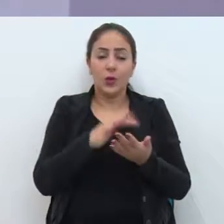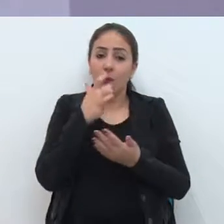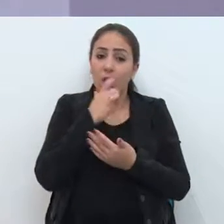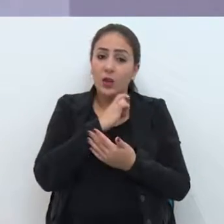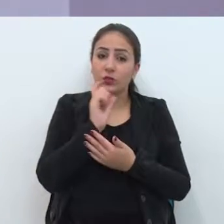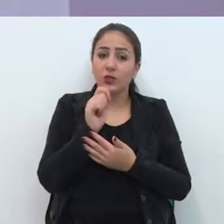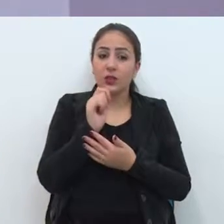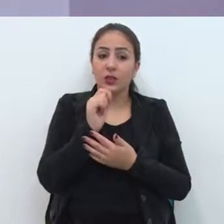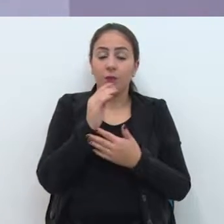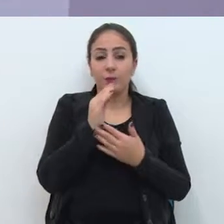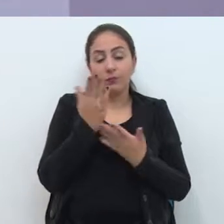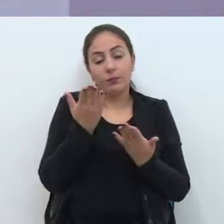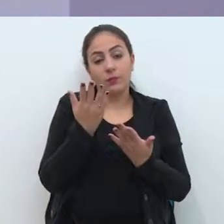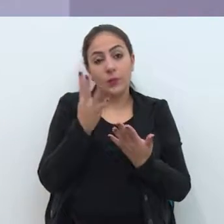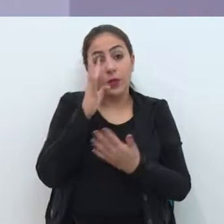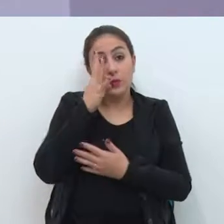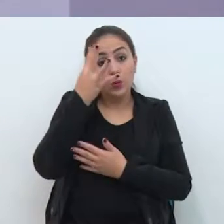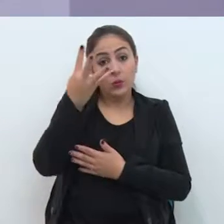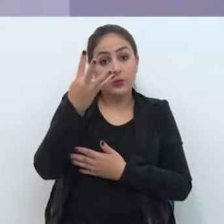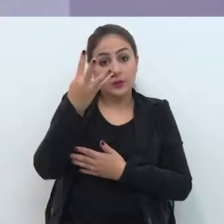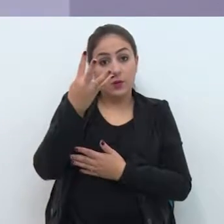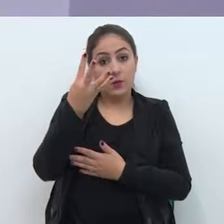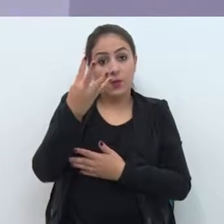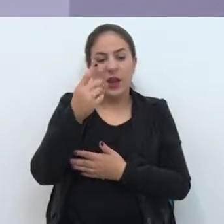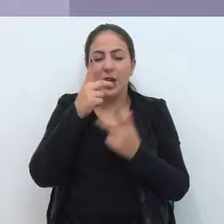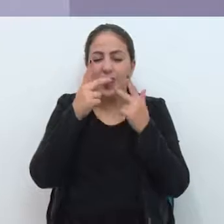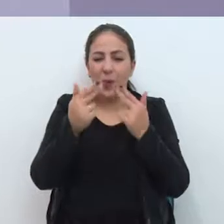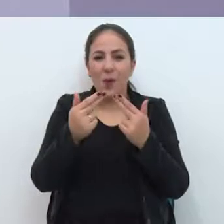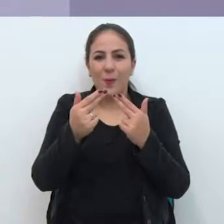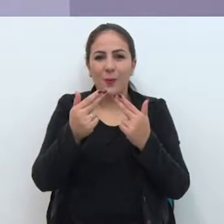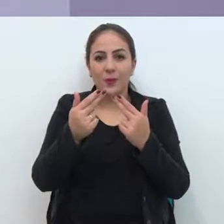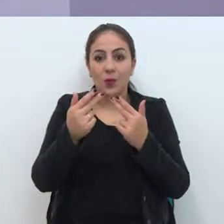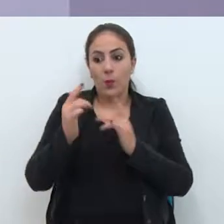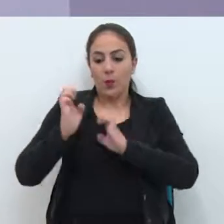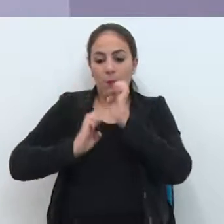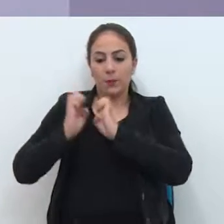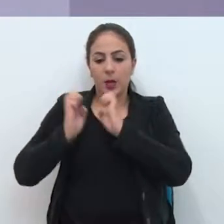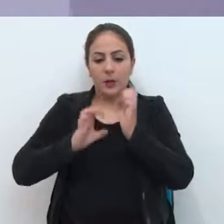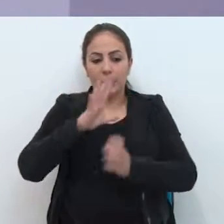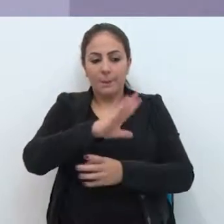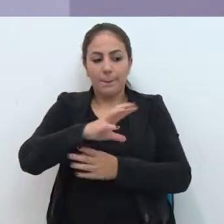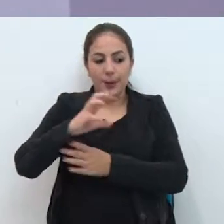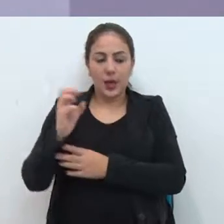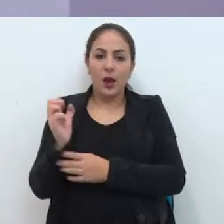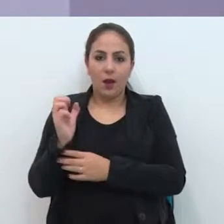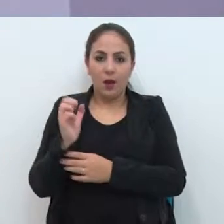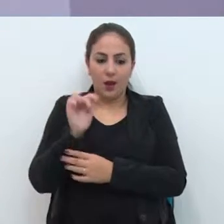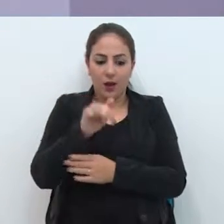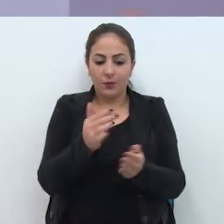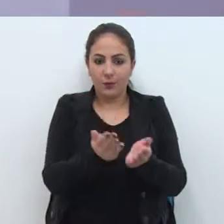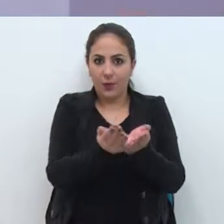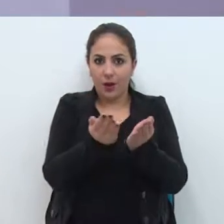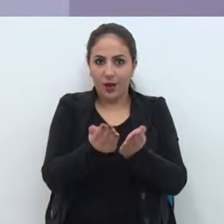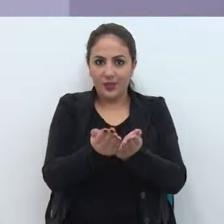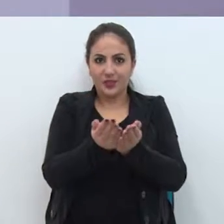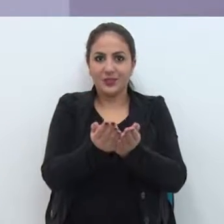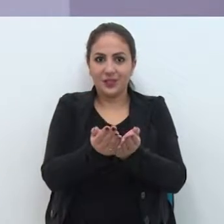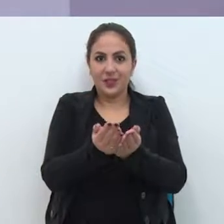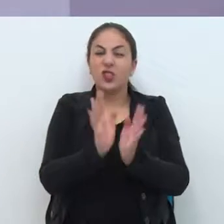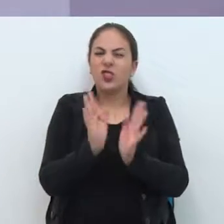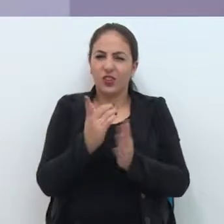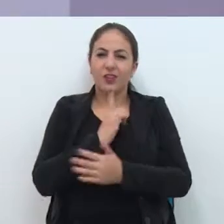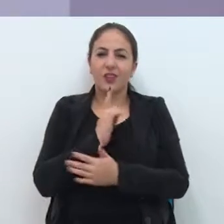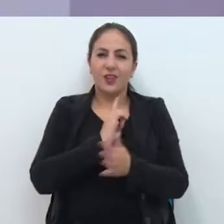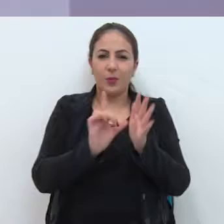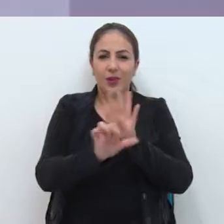uma solução seria a adoção daquela praça. Existe hoje uma lei de adoção, inclusive, foi votada e